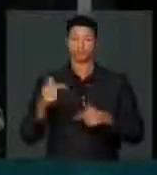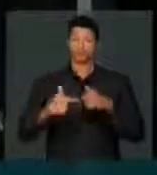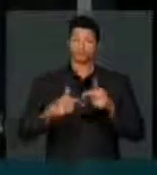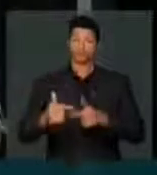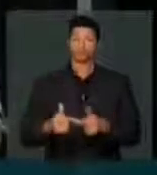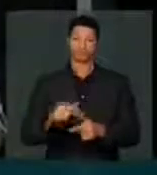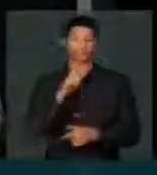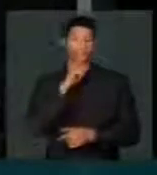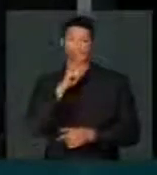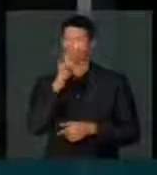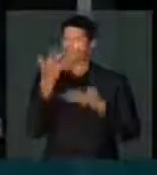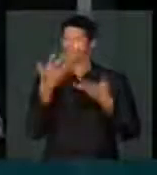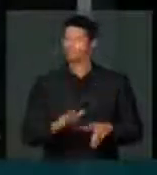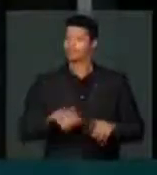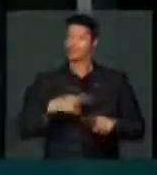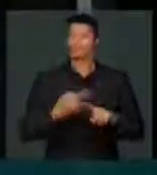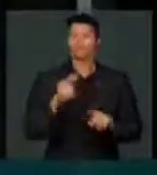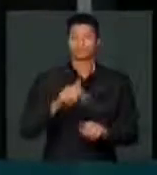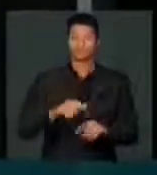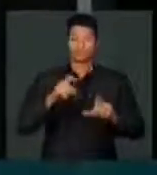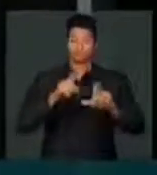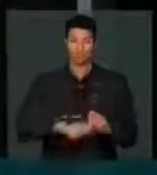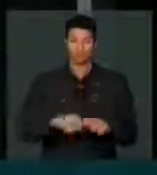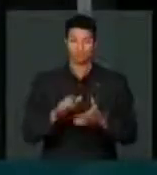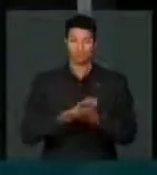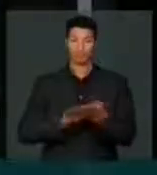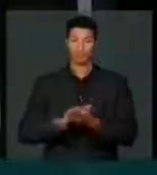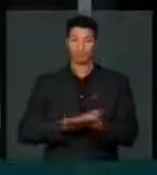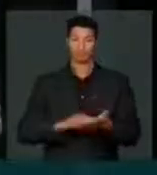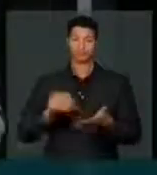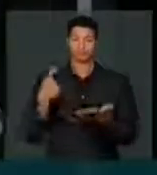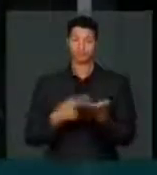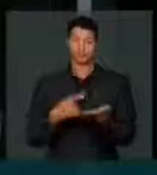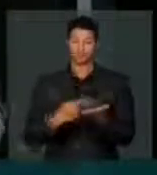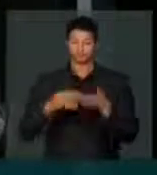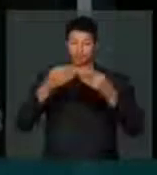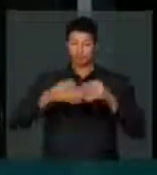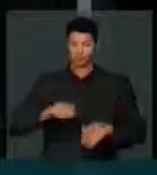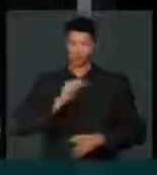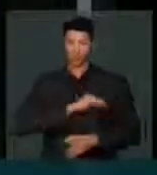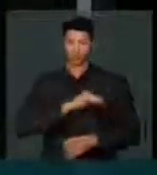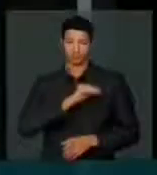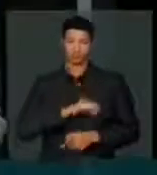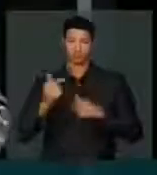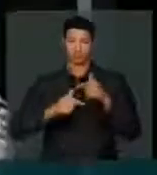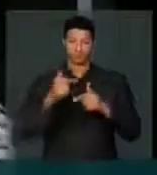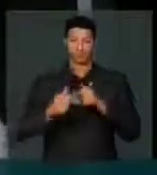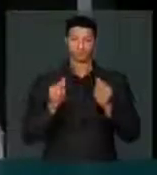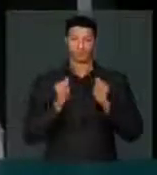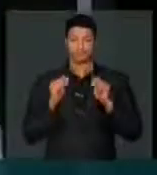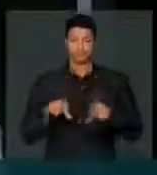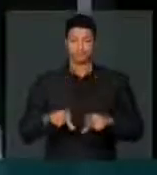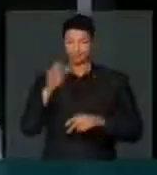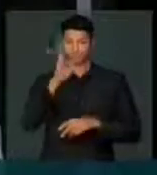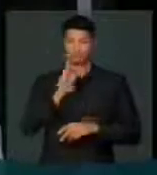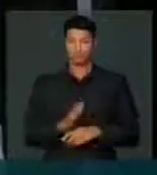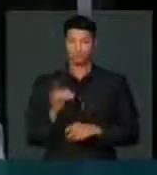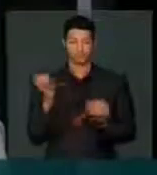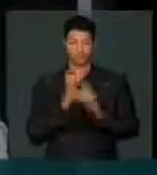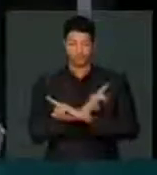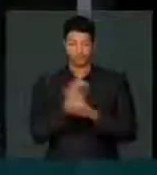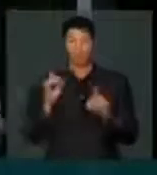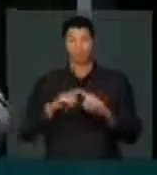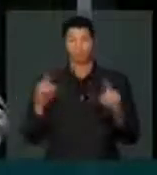Ninguém quer aumentar aqui o endividamento e o comprometimento do salário do servidor e do aposentado brasileiro.